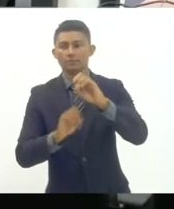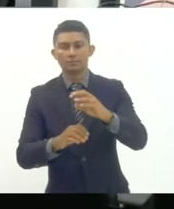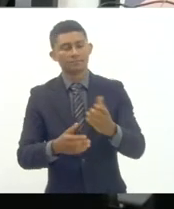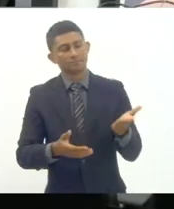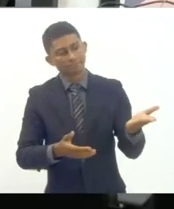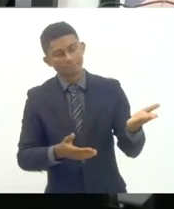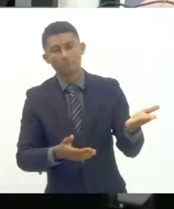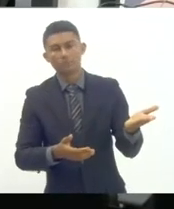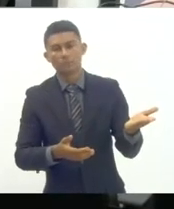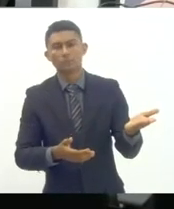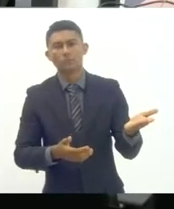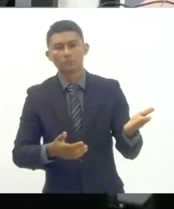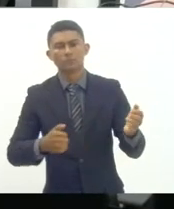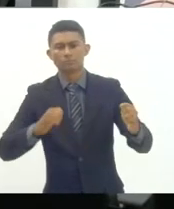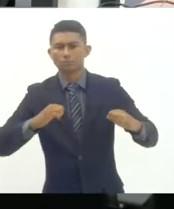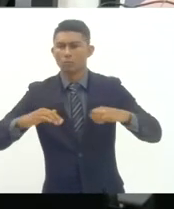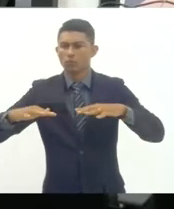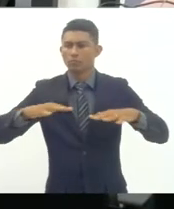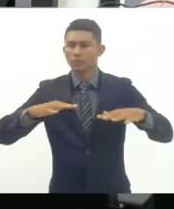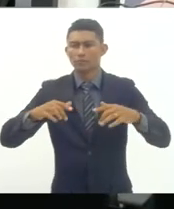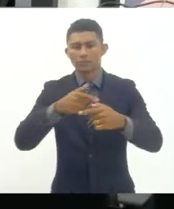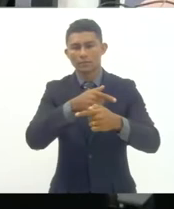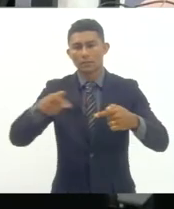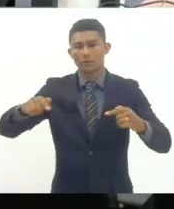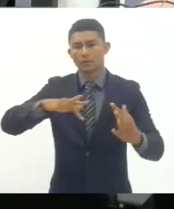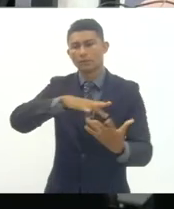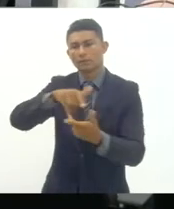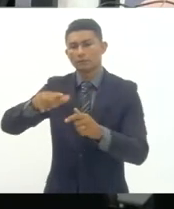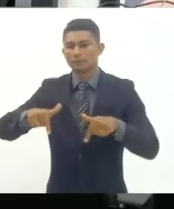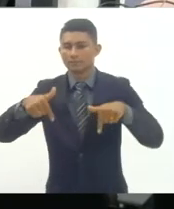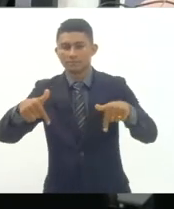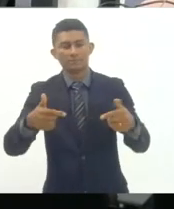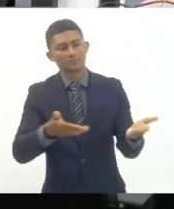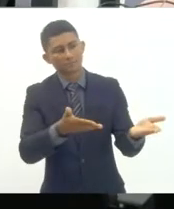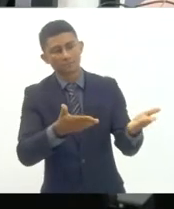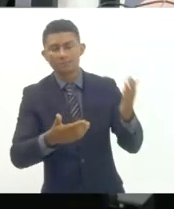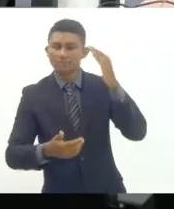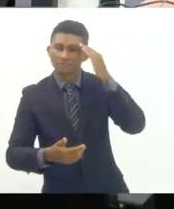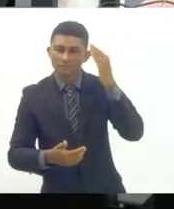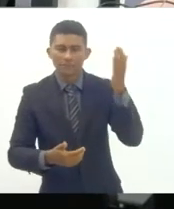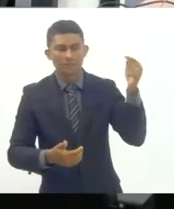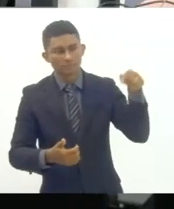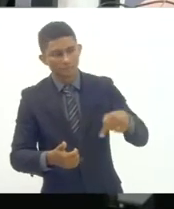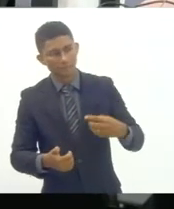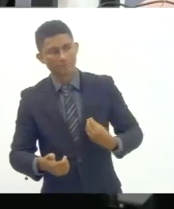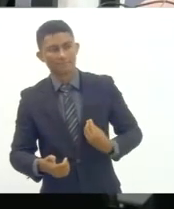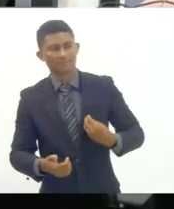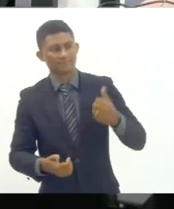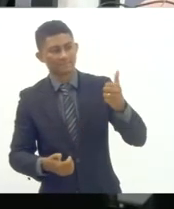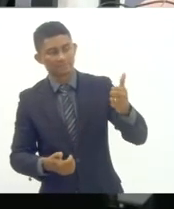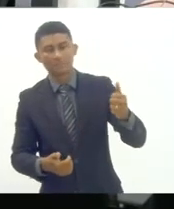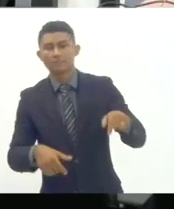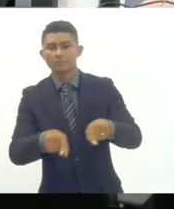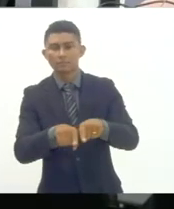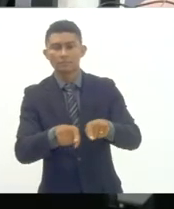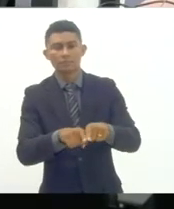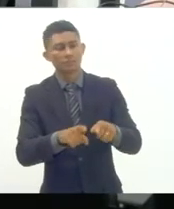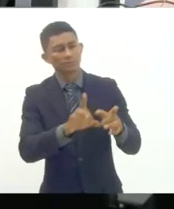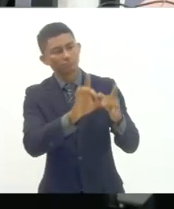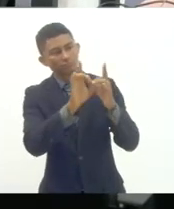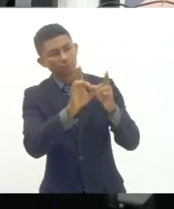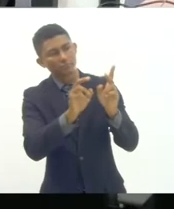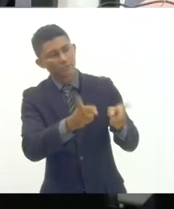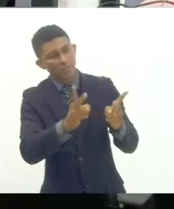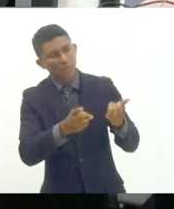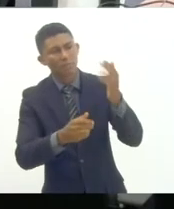processo de mobilização da semana de ação mundial então Andressa obrigado pela presença obrigado mais uma vez por essa parceria